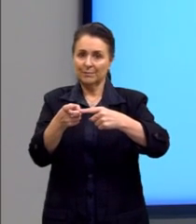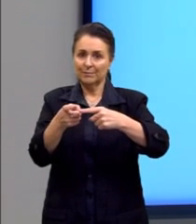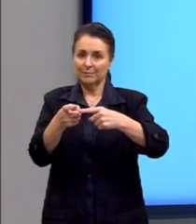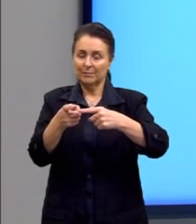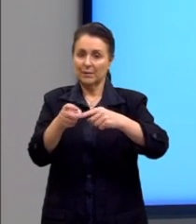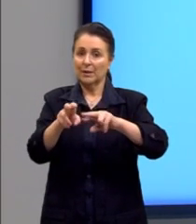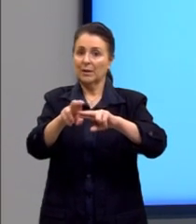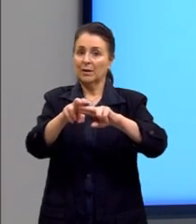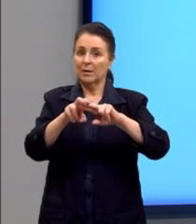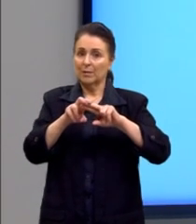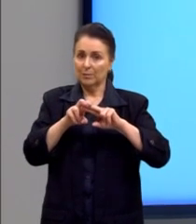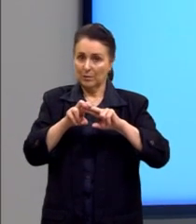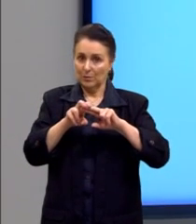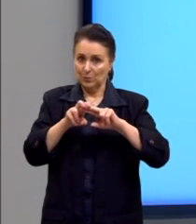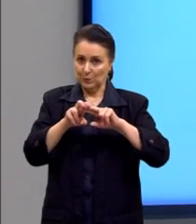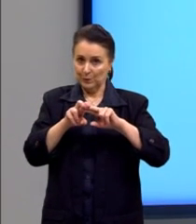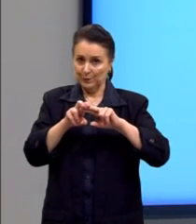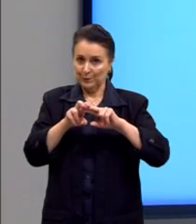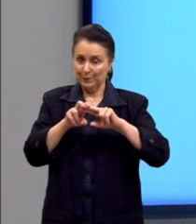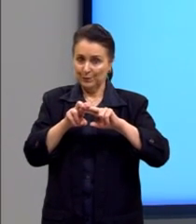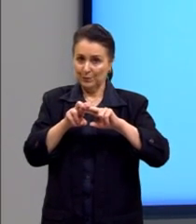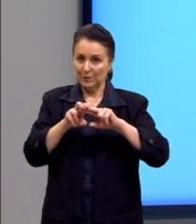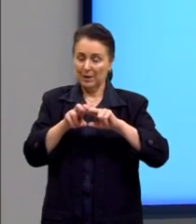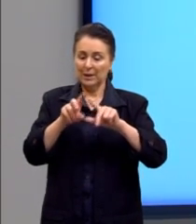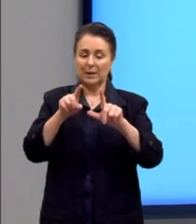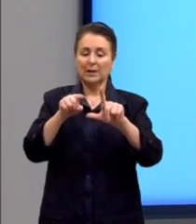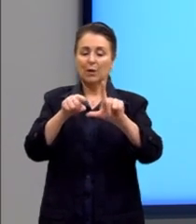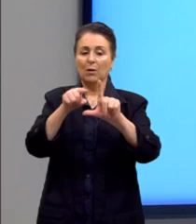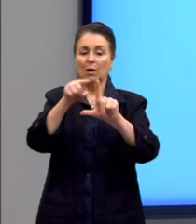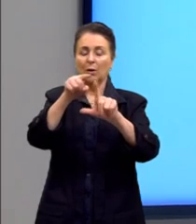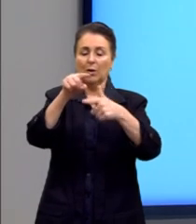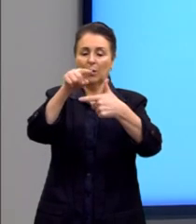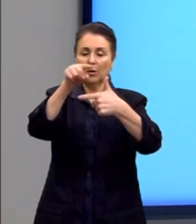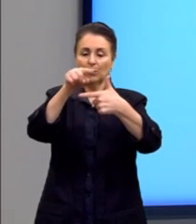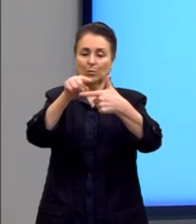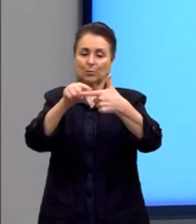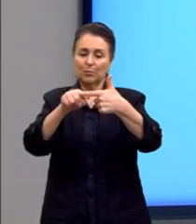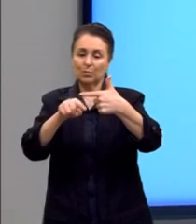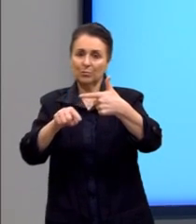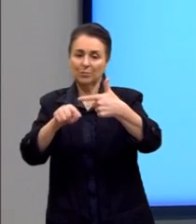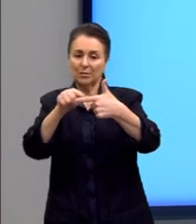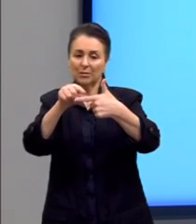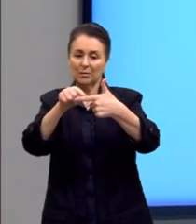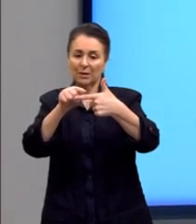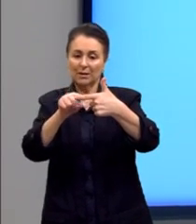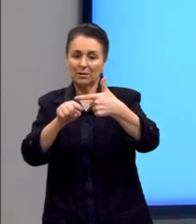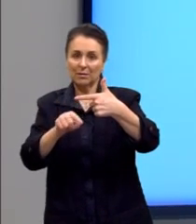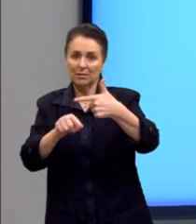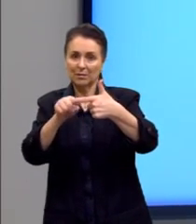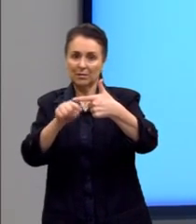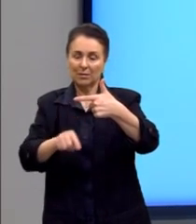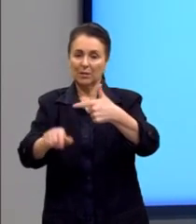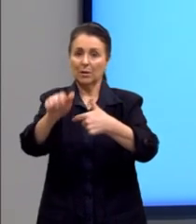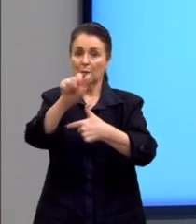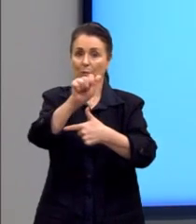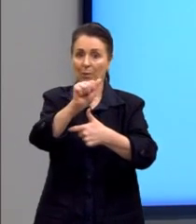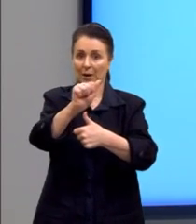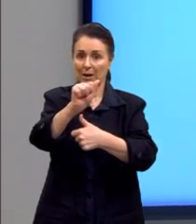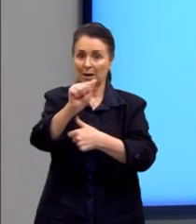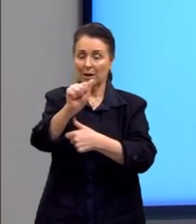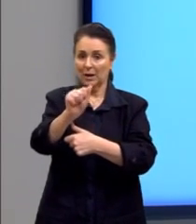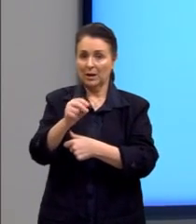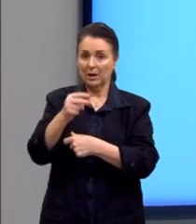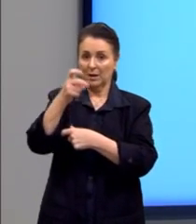diz, né? Afirma que ele não cruza o eixo x em nenhum ponto, porque como nós temos a elevado a x,